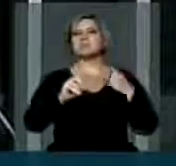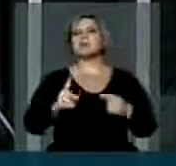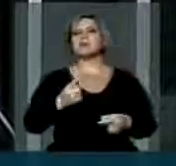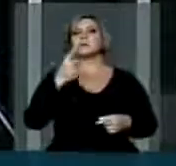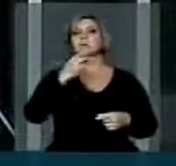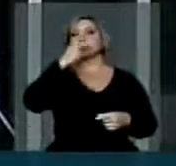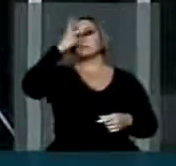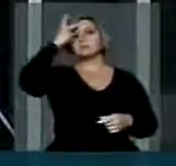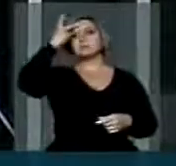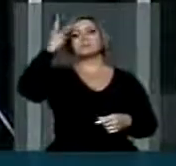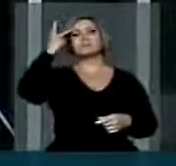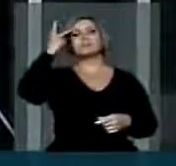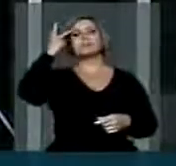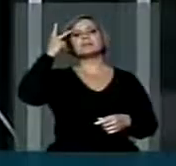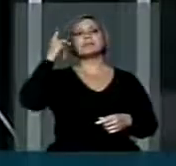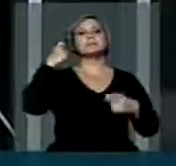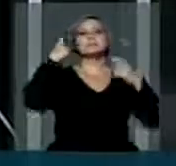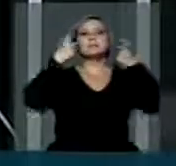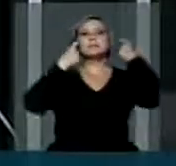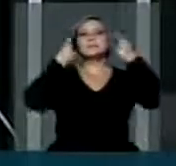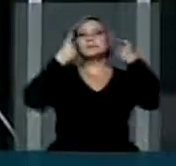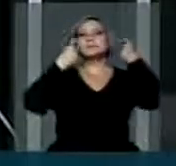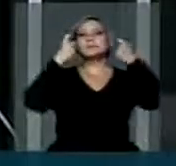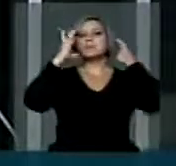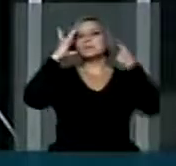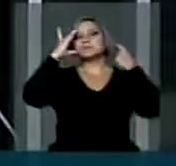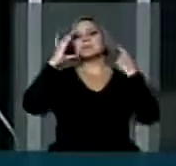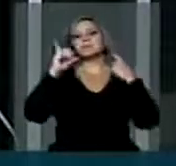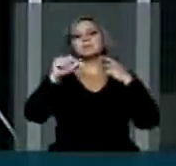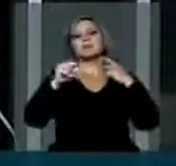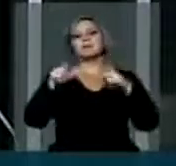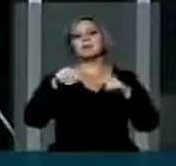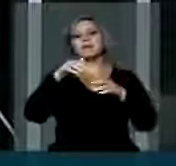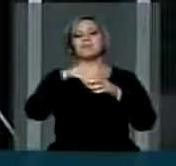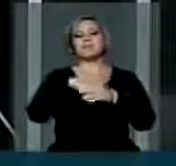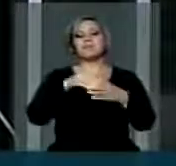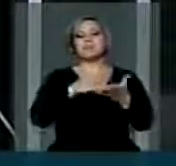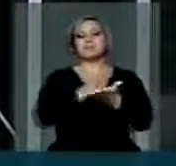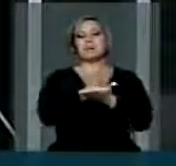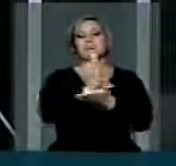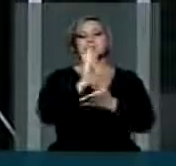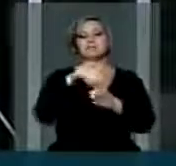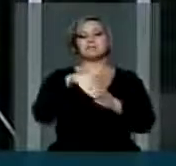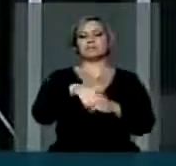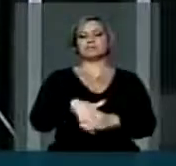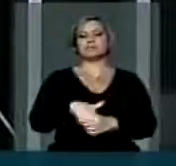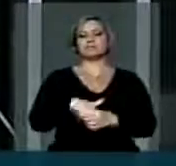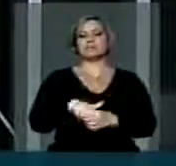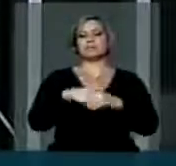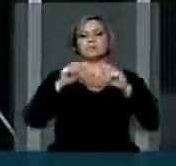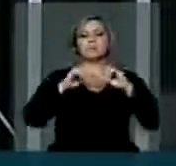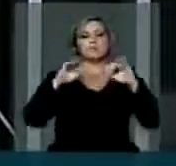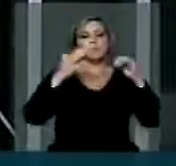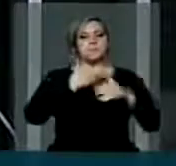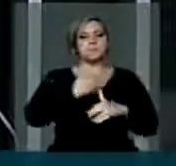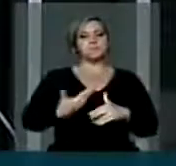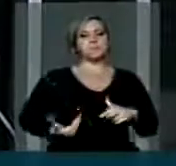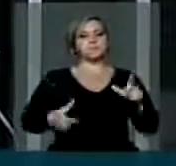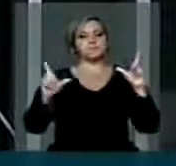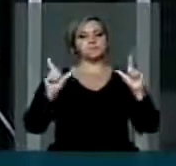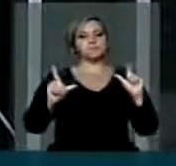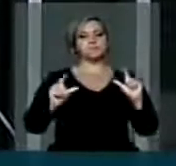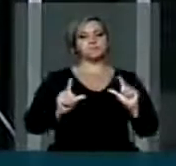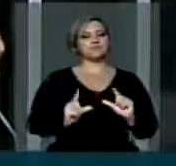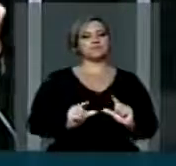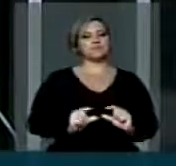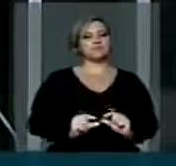preocupação da Presidente Dilma é com as eleições de outubro deste ano. E como está murchando este governo, a base aliada já está